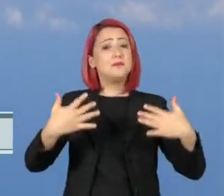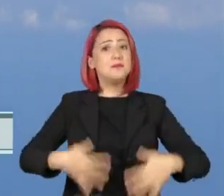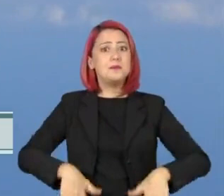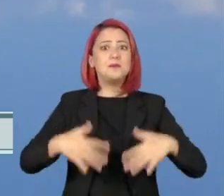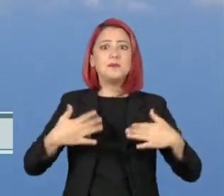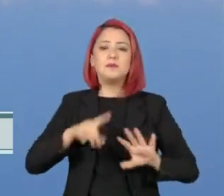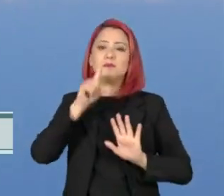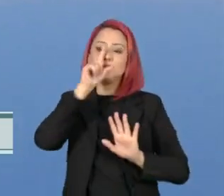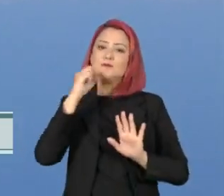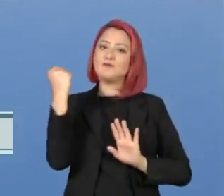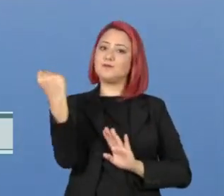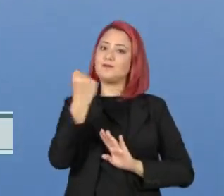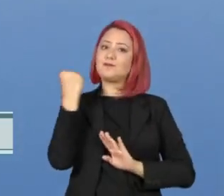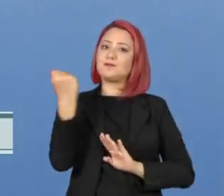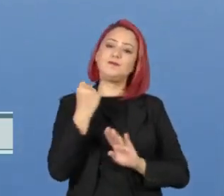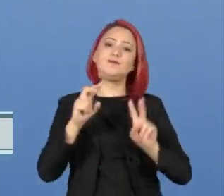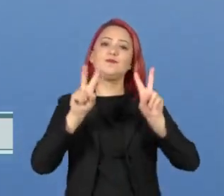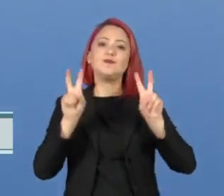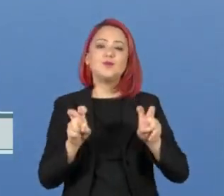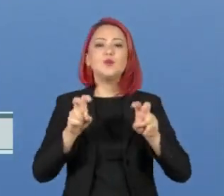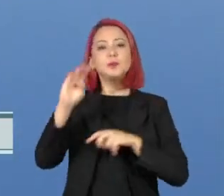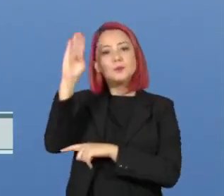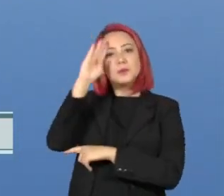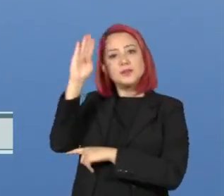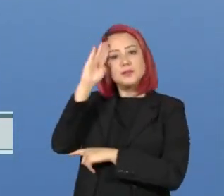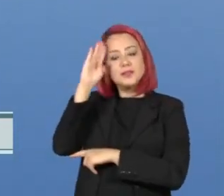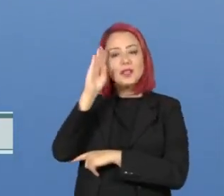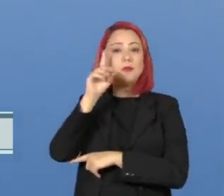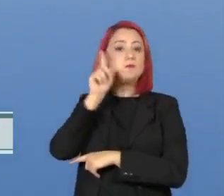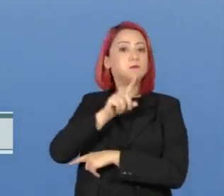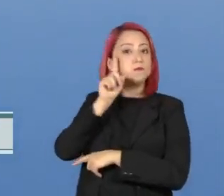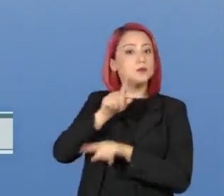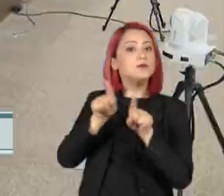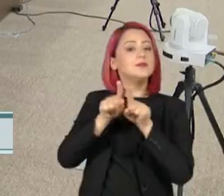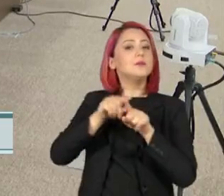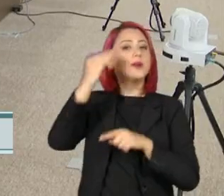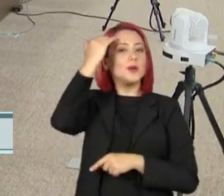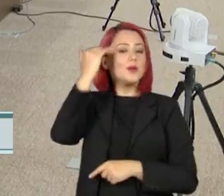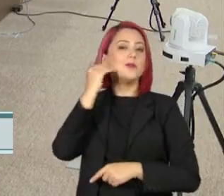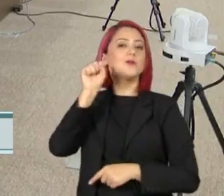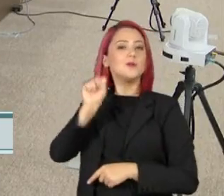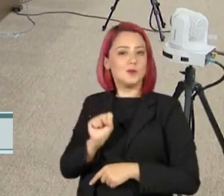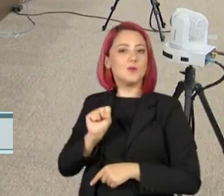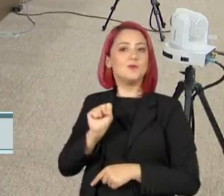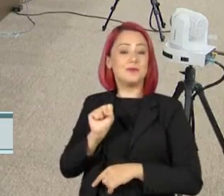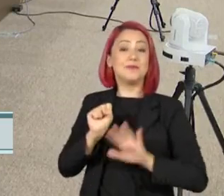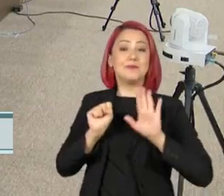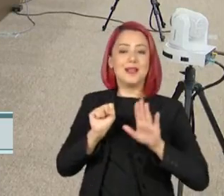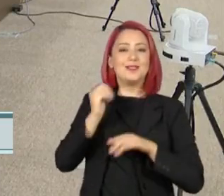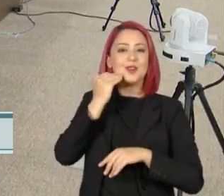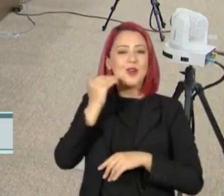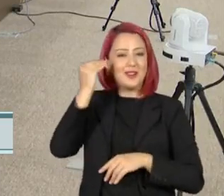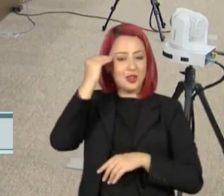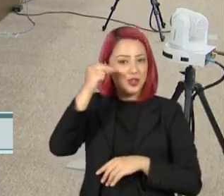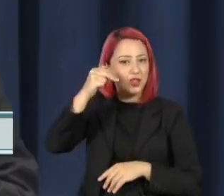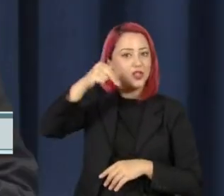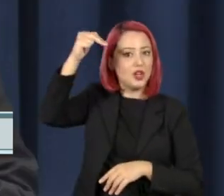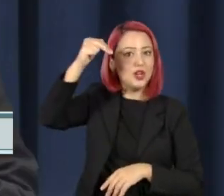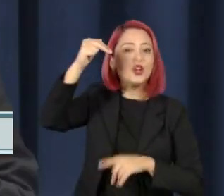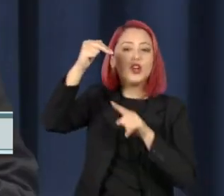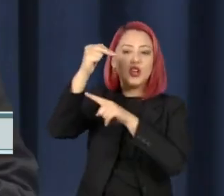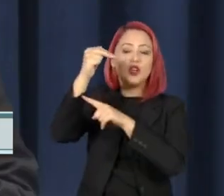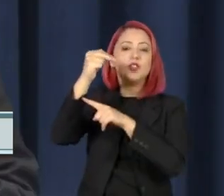e ameaçadora aos exercícios militares dos Estados Unidos e da Coreia do Sul, que os norte-coreanos classificaram como